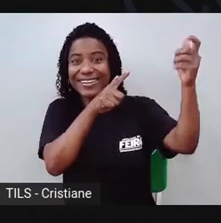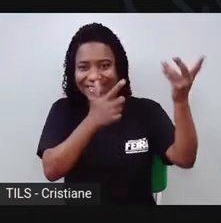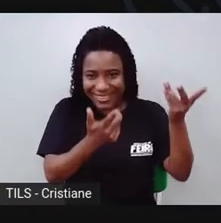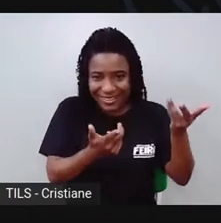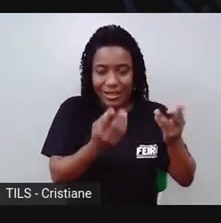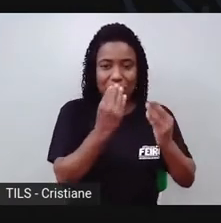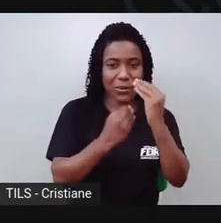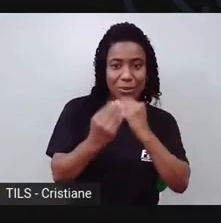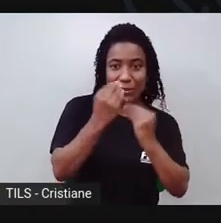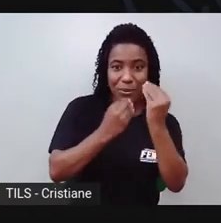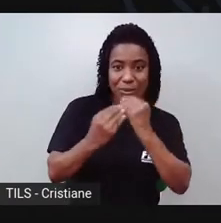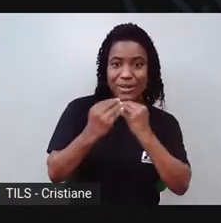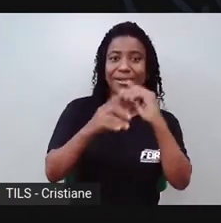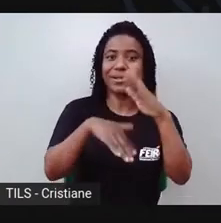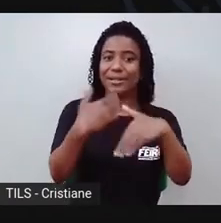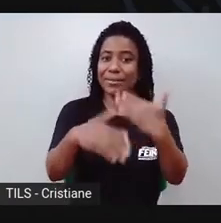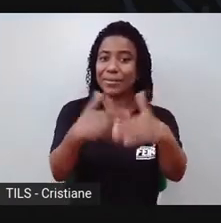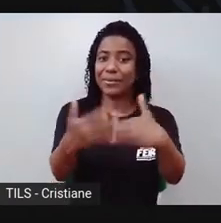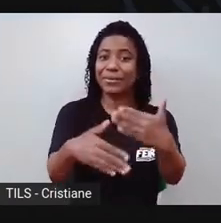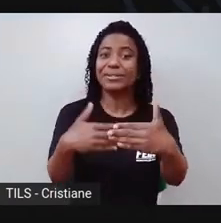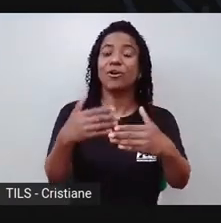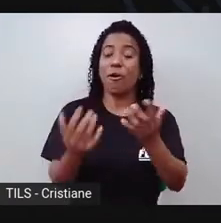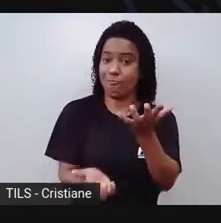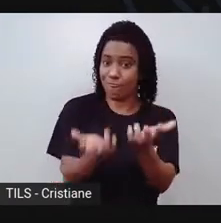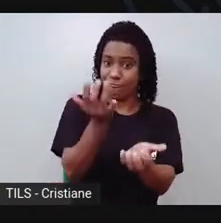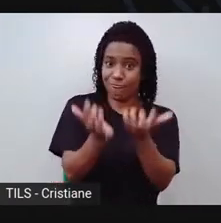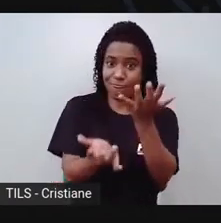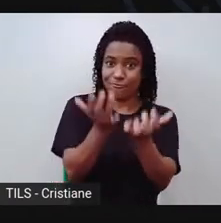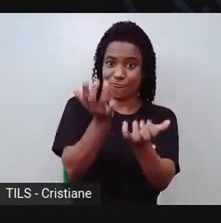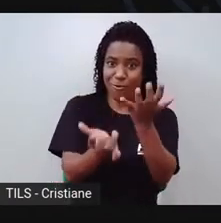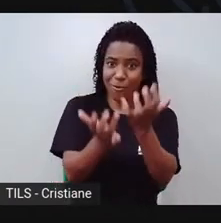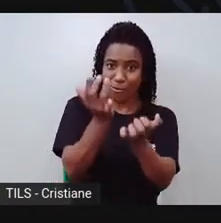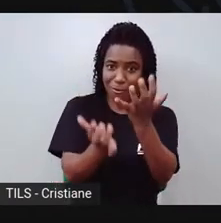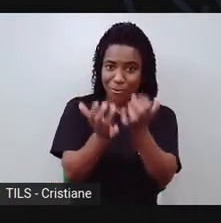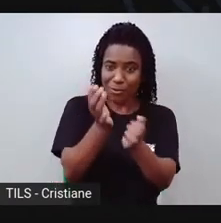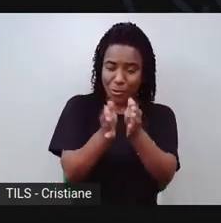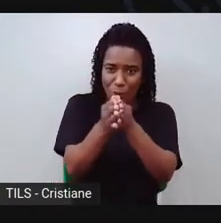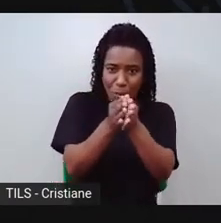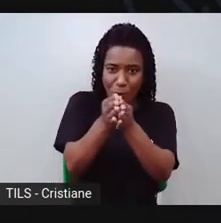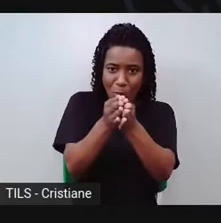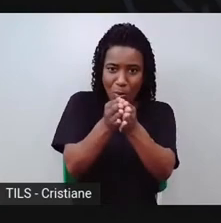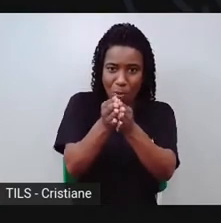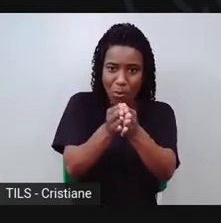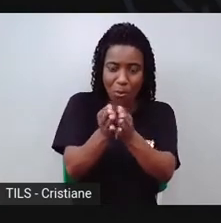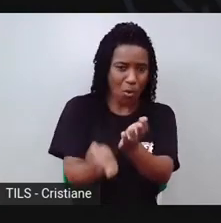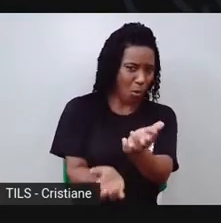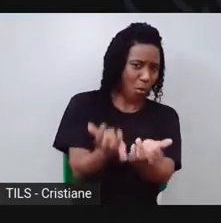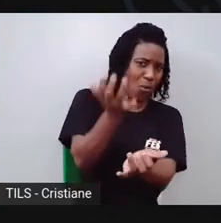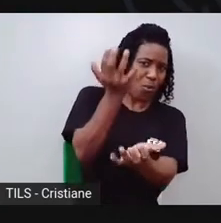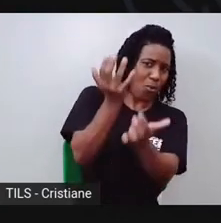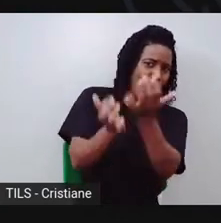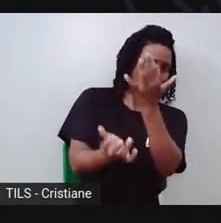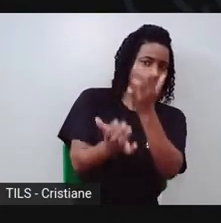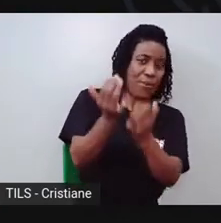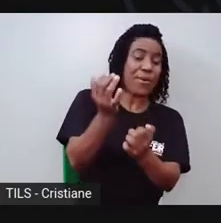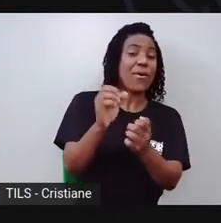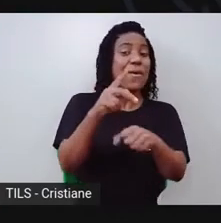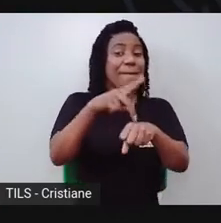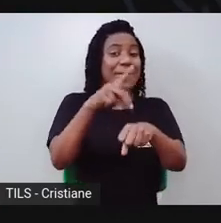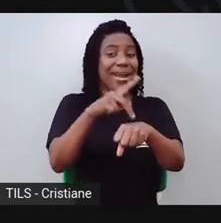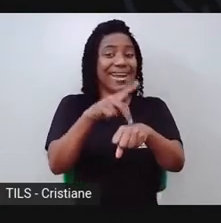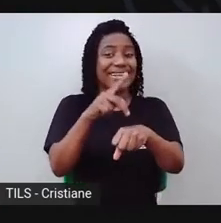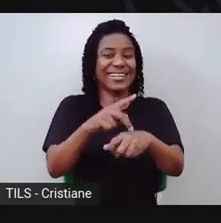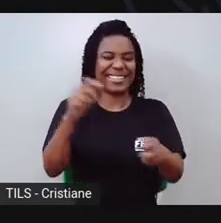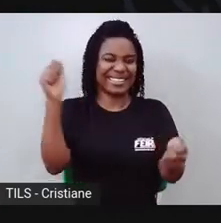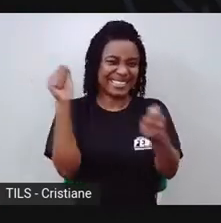descobriu o fogo também, né? Nessa época. Aí, ele triturando, assim, dois pauzinhos ou batendo uma pedra na outra, ele